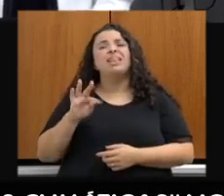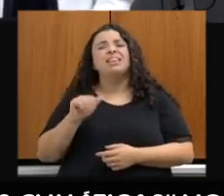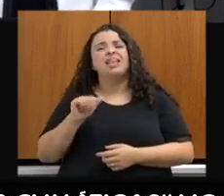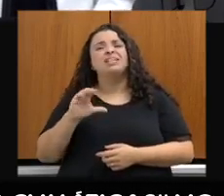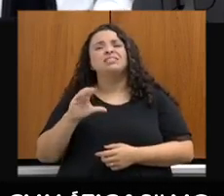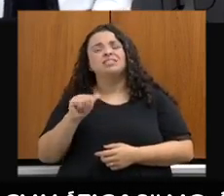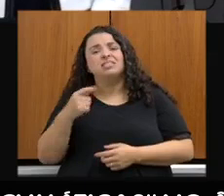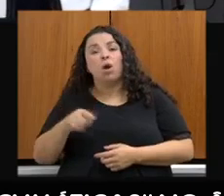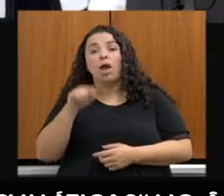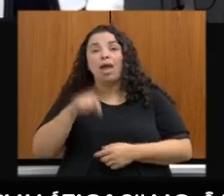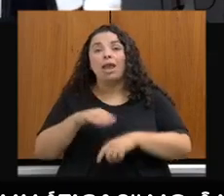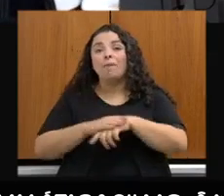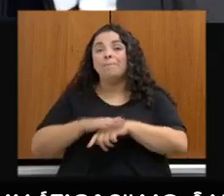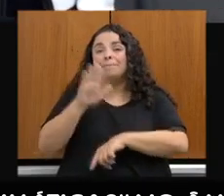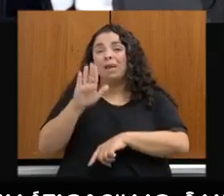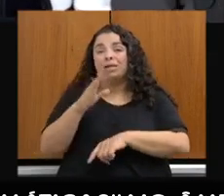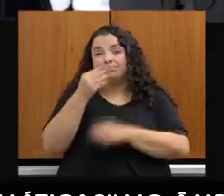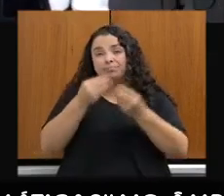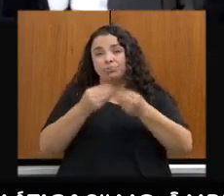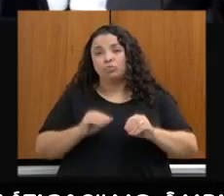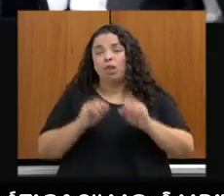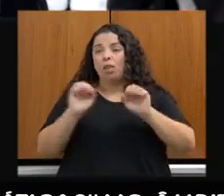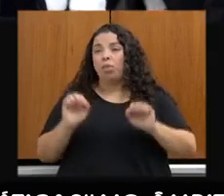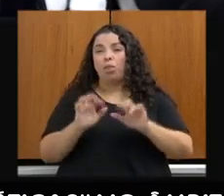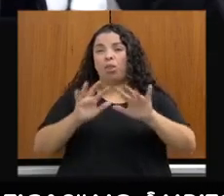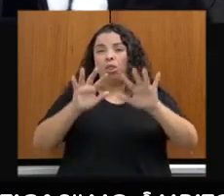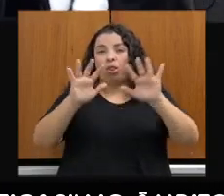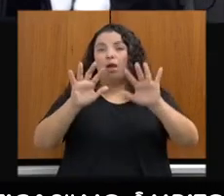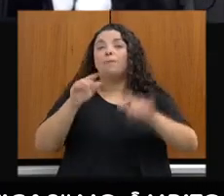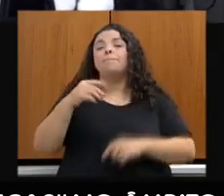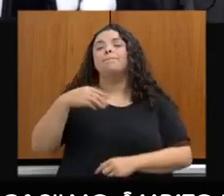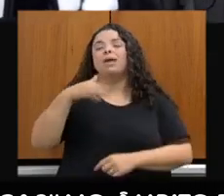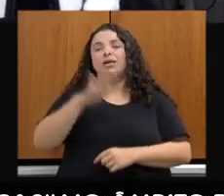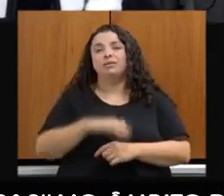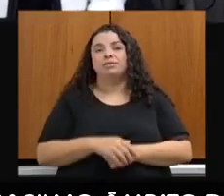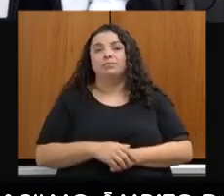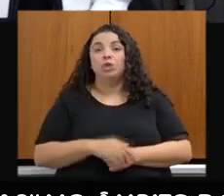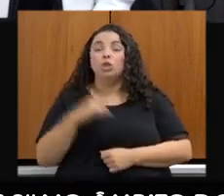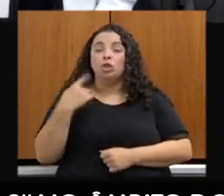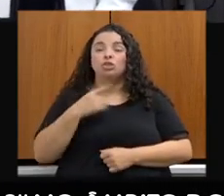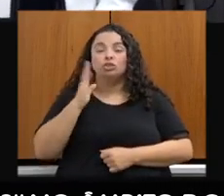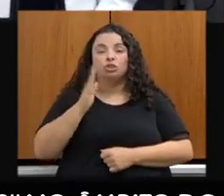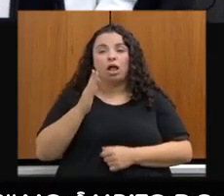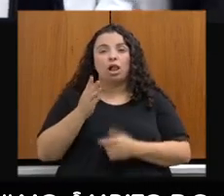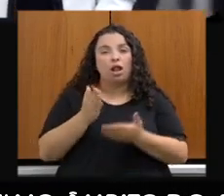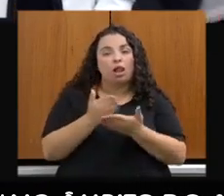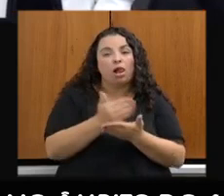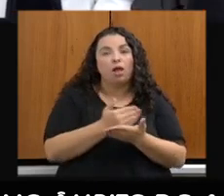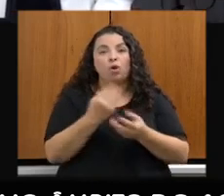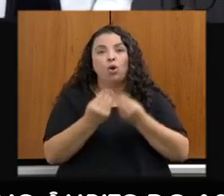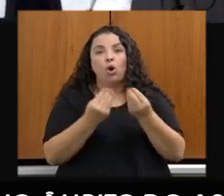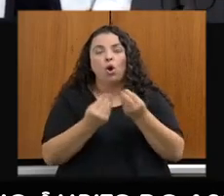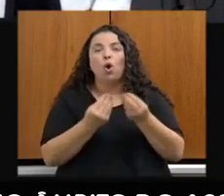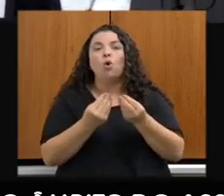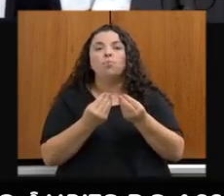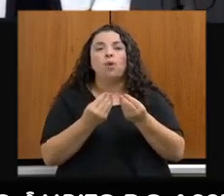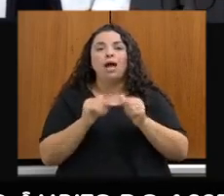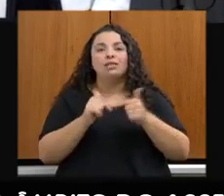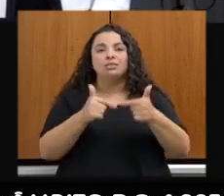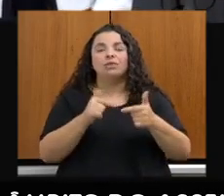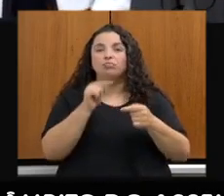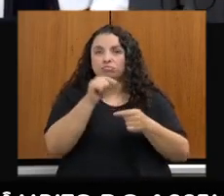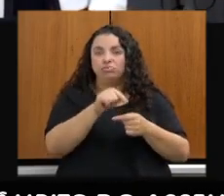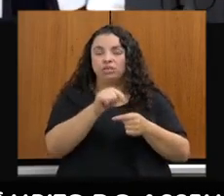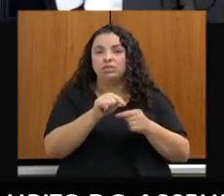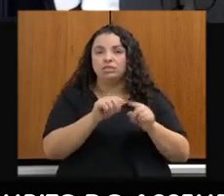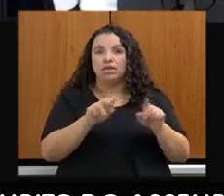apresentar quais ações nós já estamos fazendo em relação a isso. Por favor. No setor de energia, a gente destaca o setor